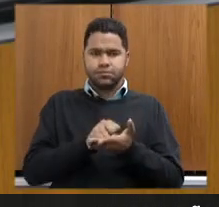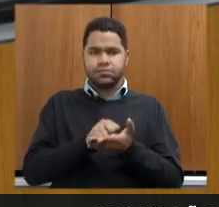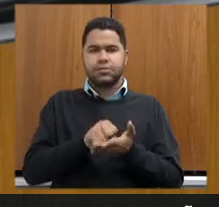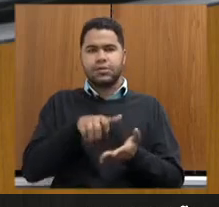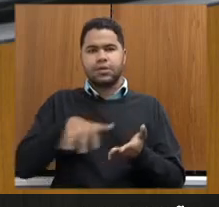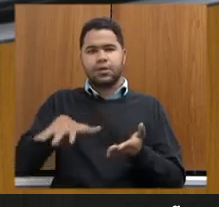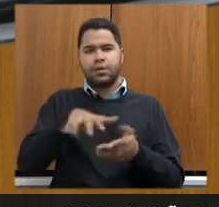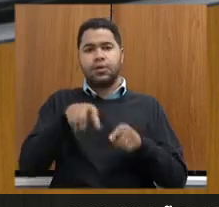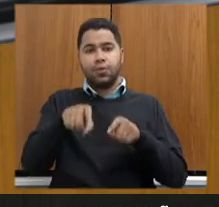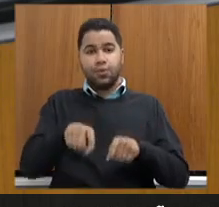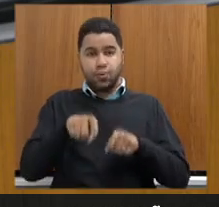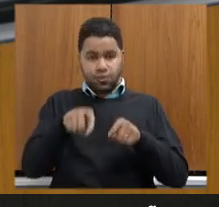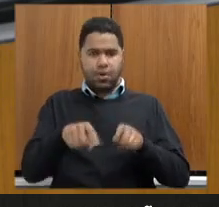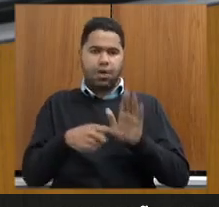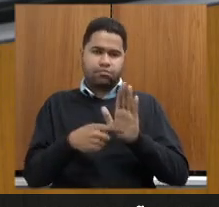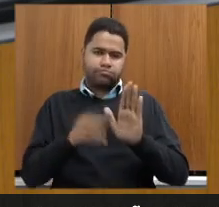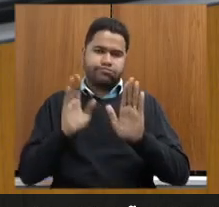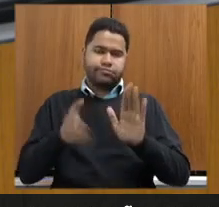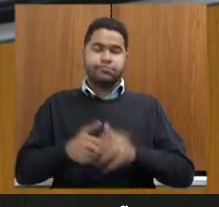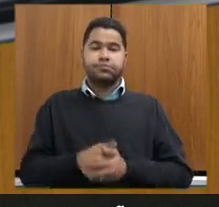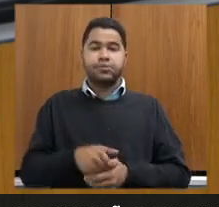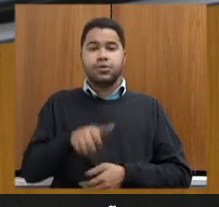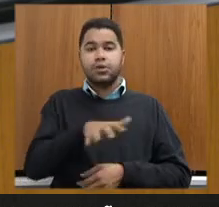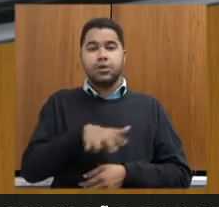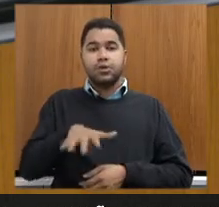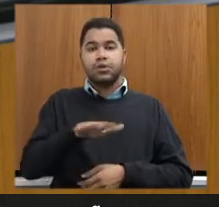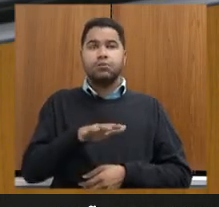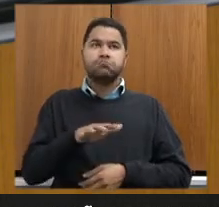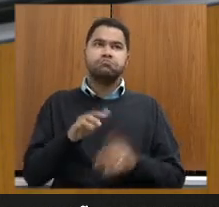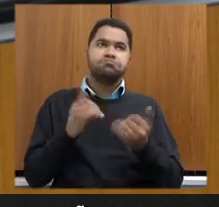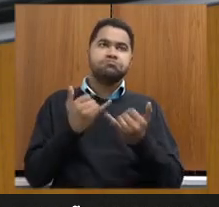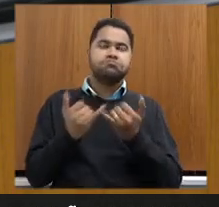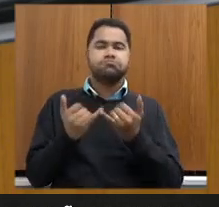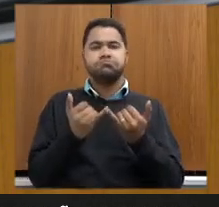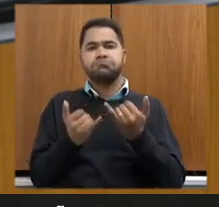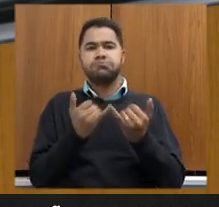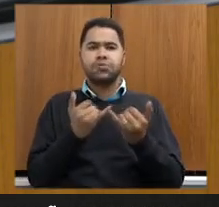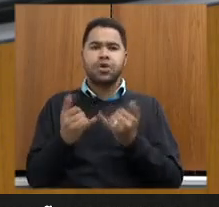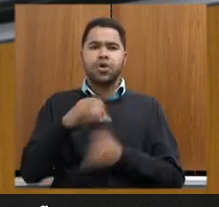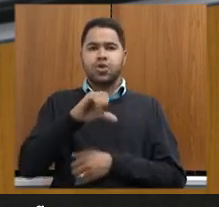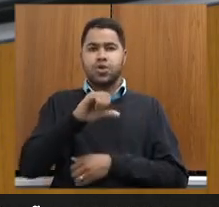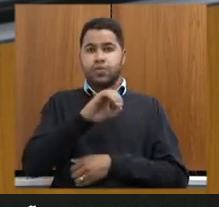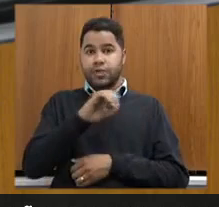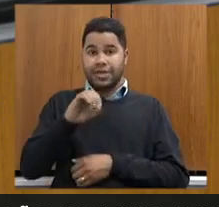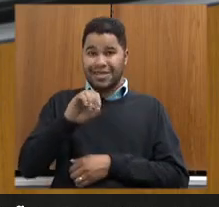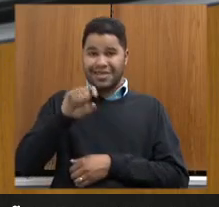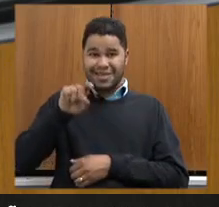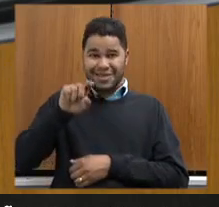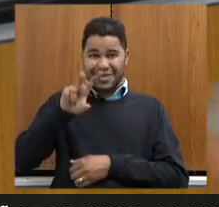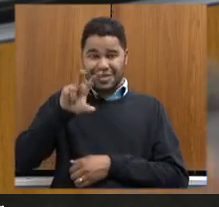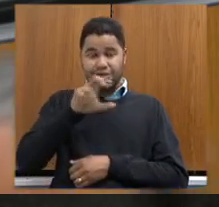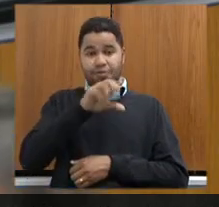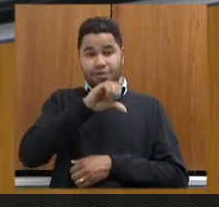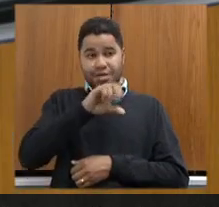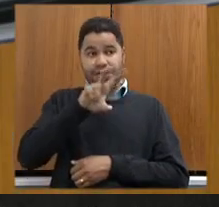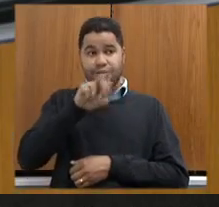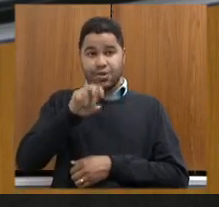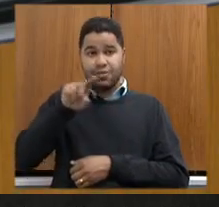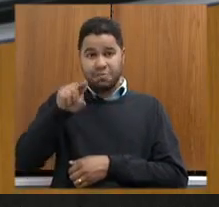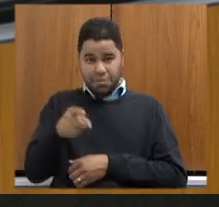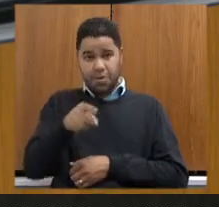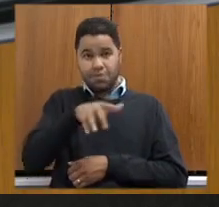como mencionado, então, abrangeu aproximadamente 950 mil propriedades rurais no estado de Minas Gerais.